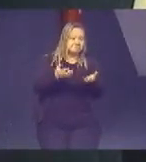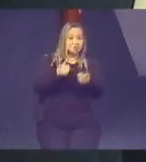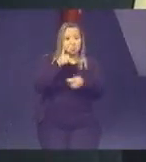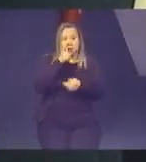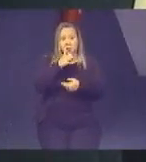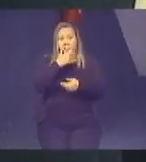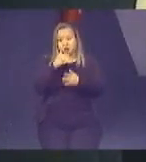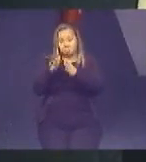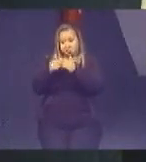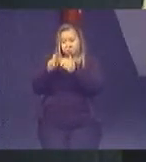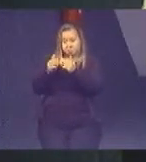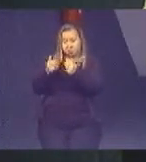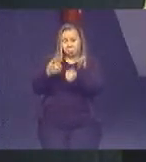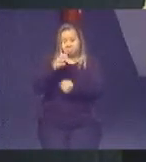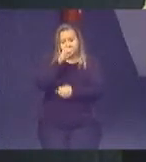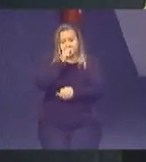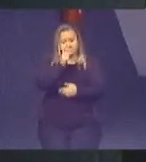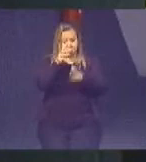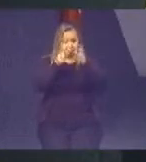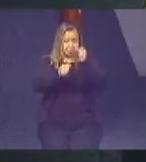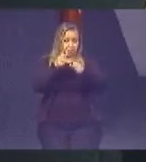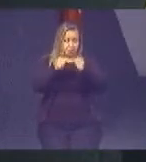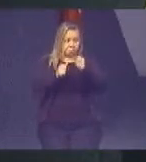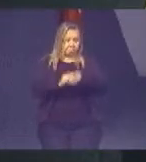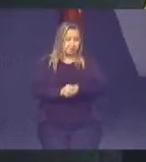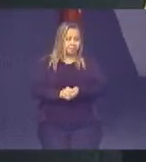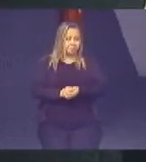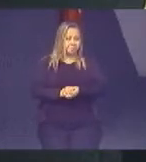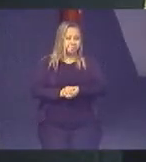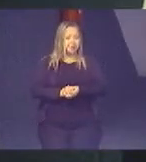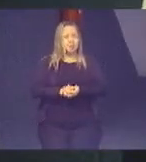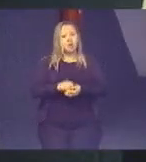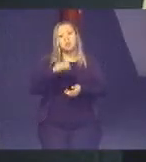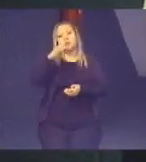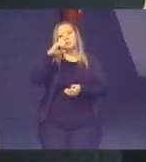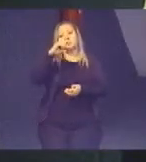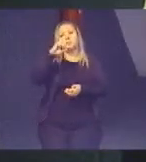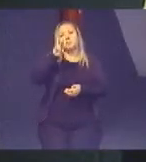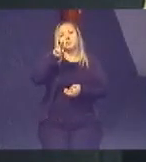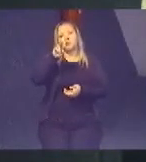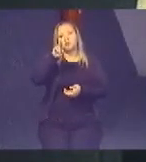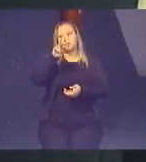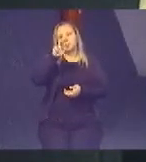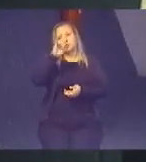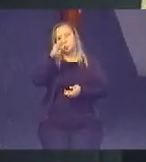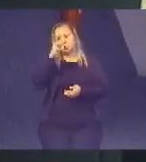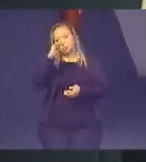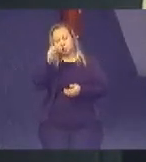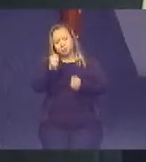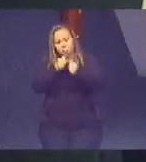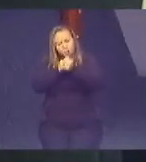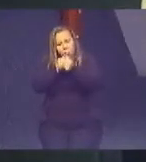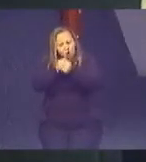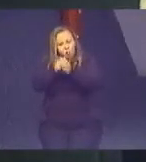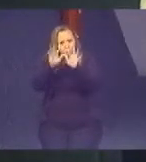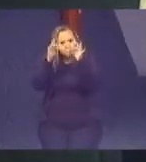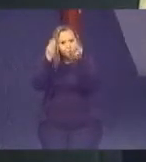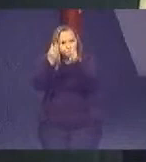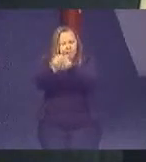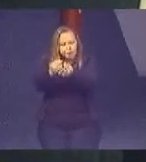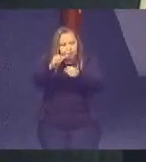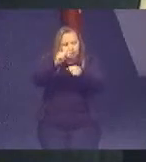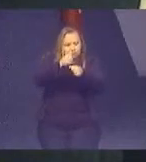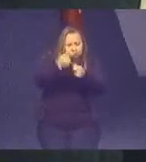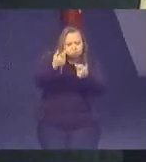A Fundação da Ação Social de Curitiba acompanhou aquela família, reestruturou em